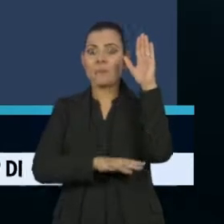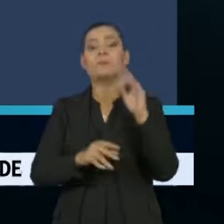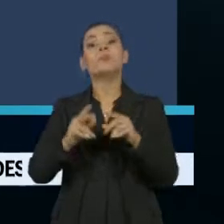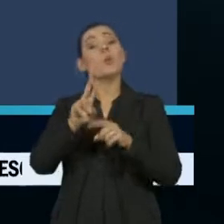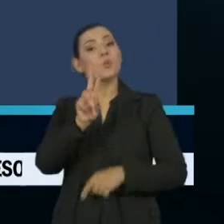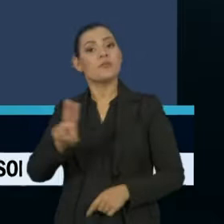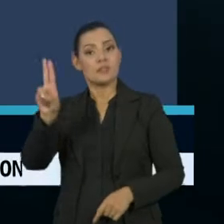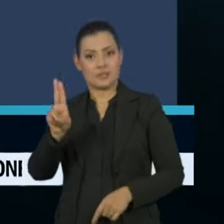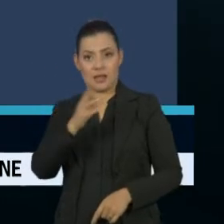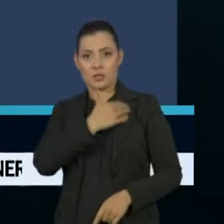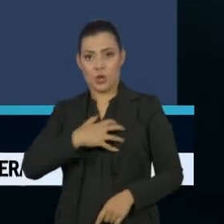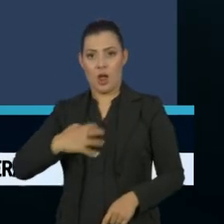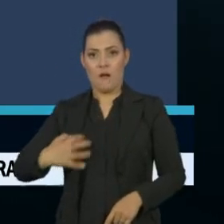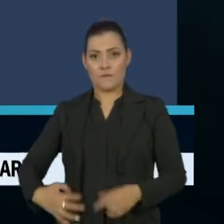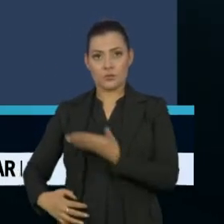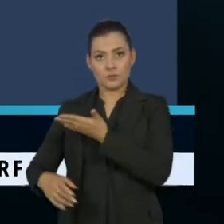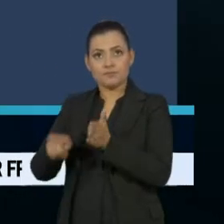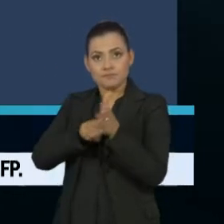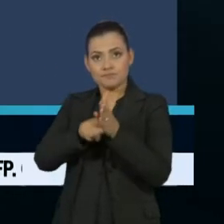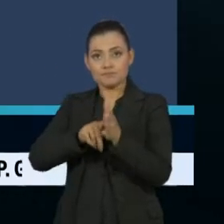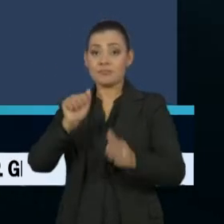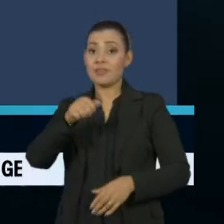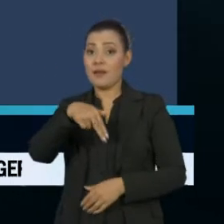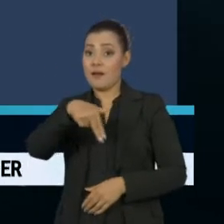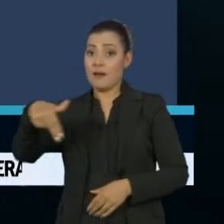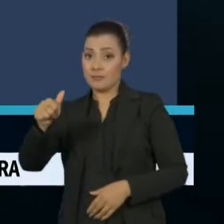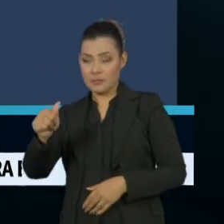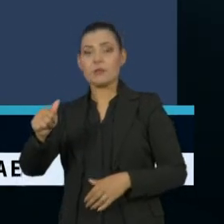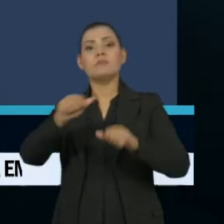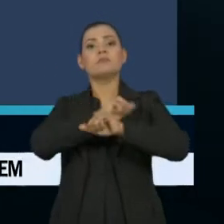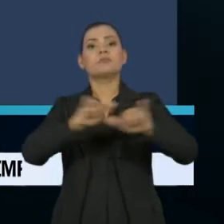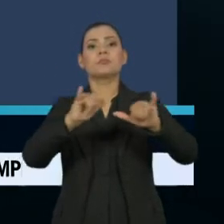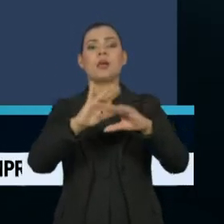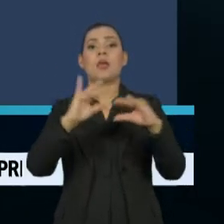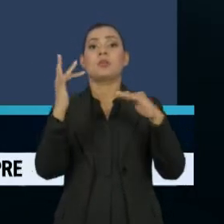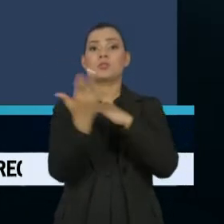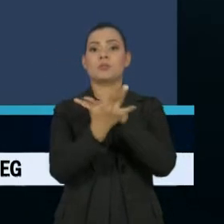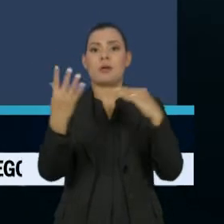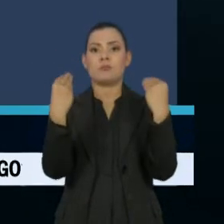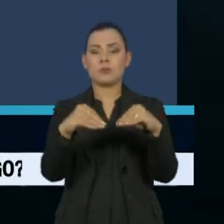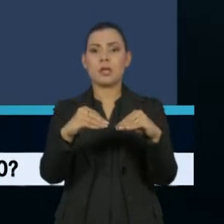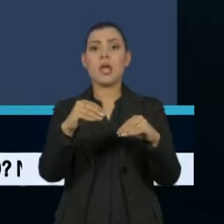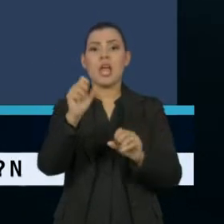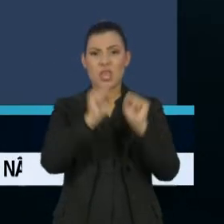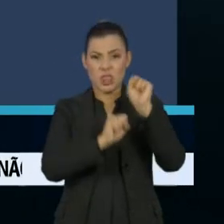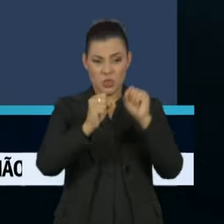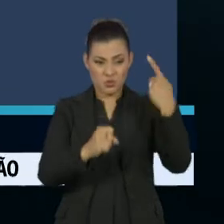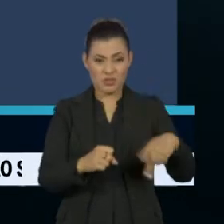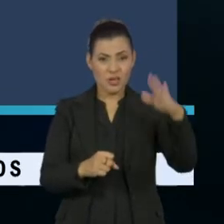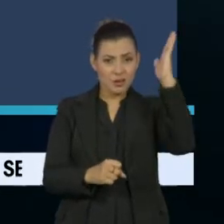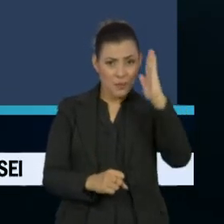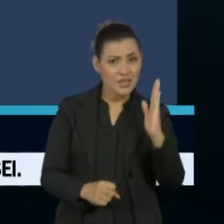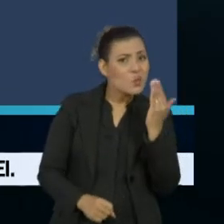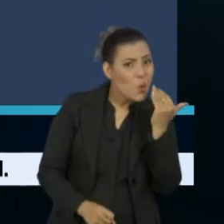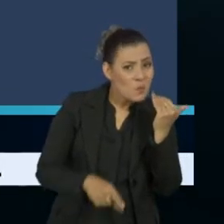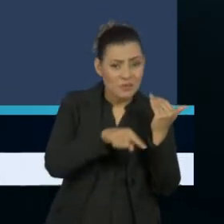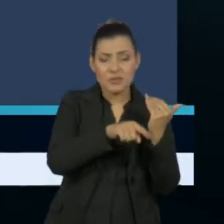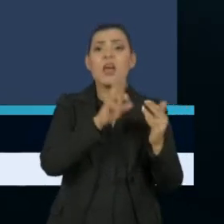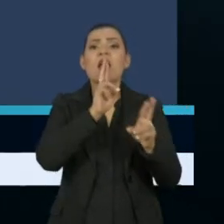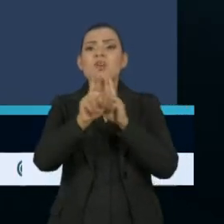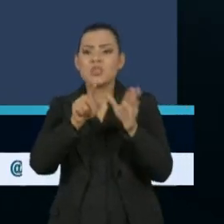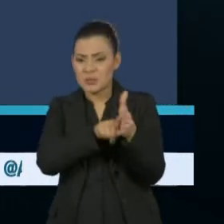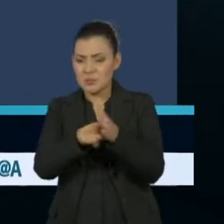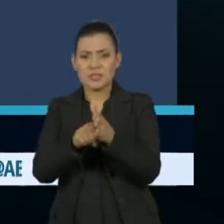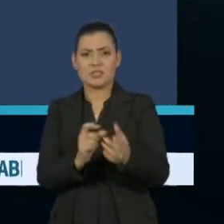Harvard, uma das autoras do estudo, publicou nas redes sociais que a indústria alimentar brasileira deturpou os resultados